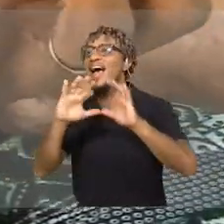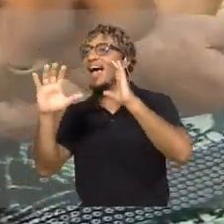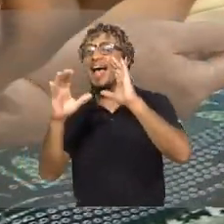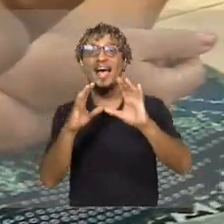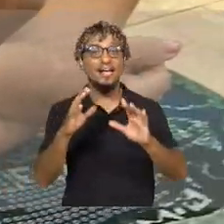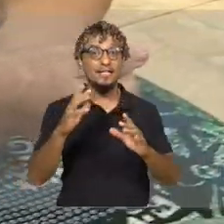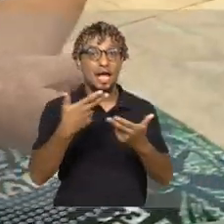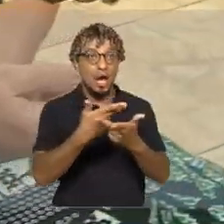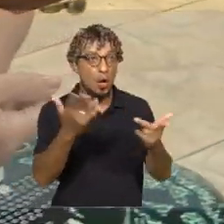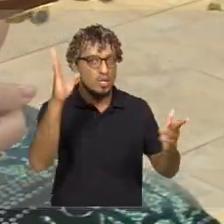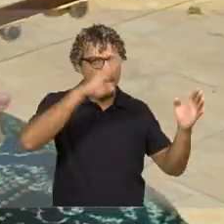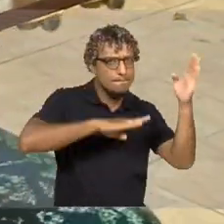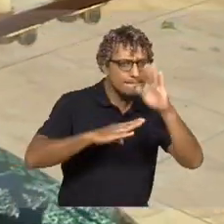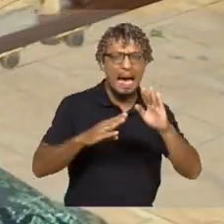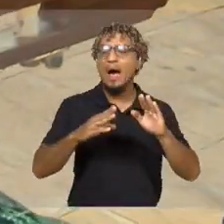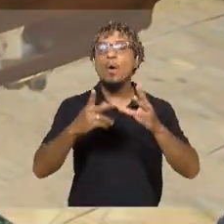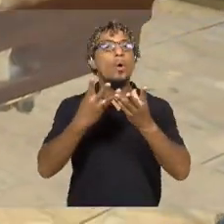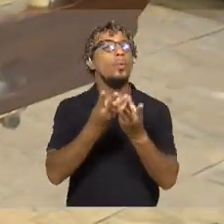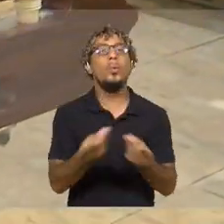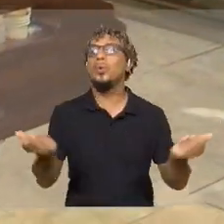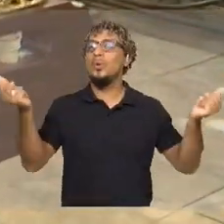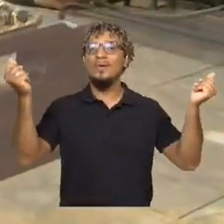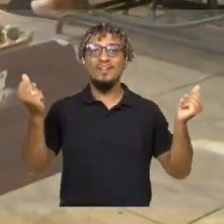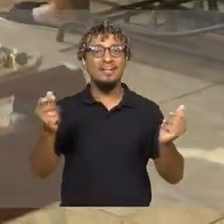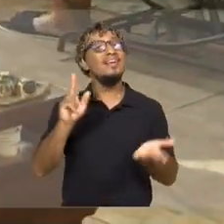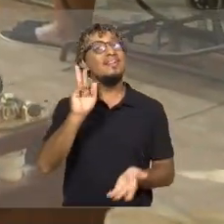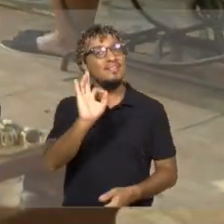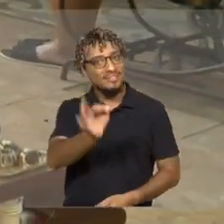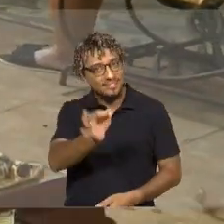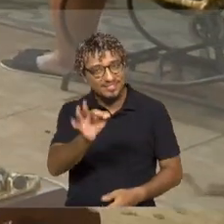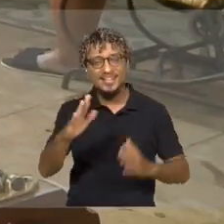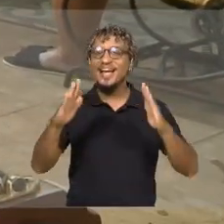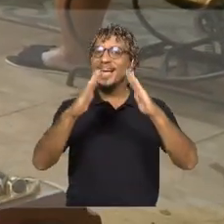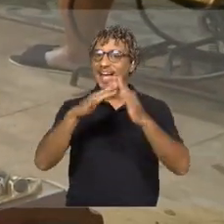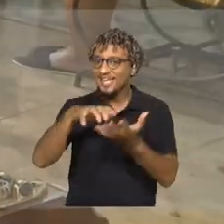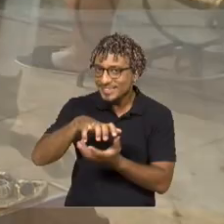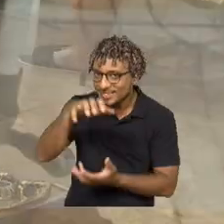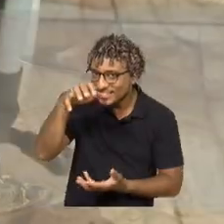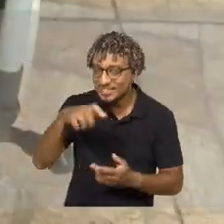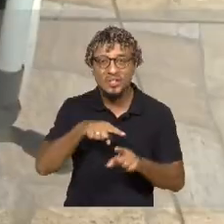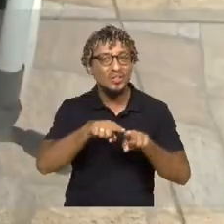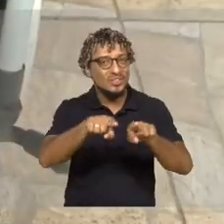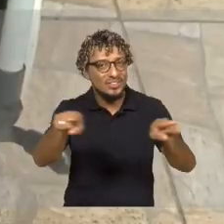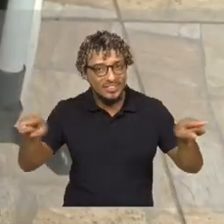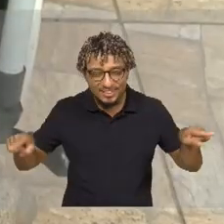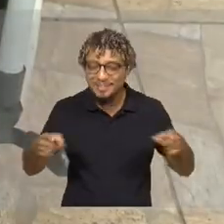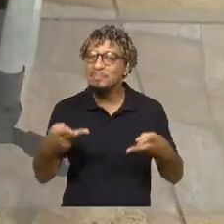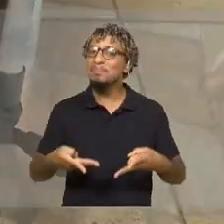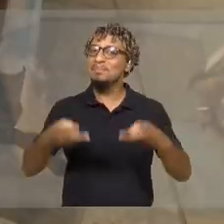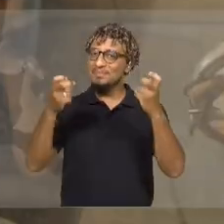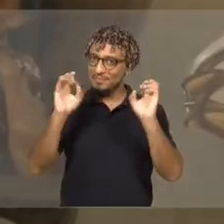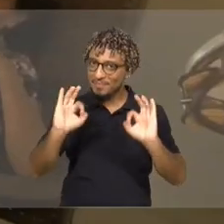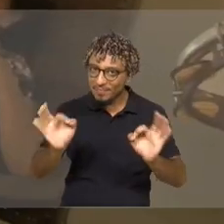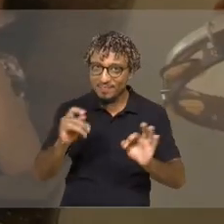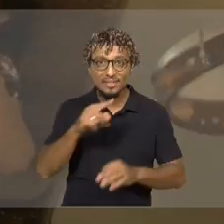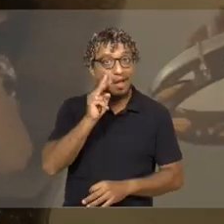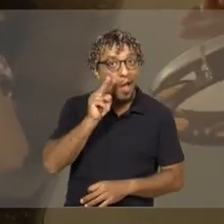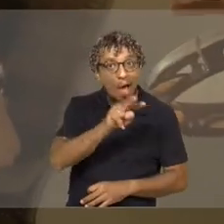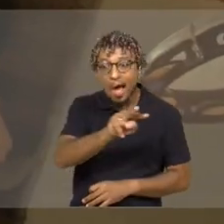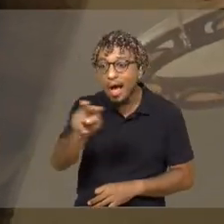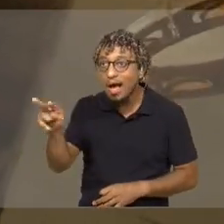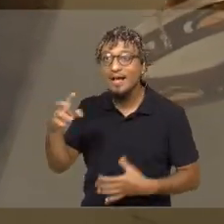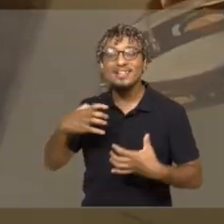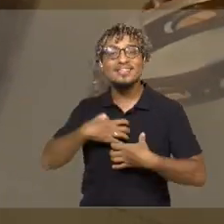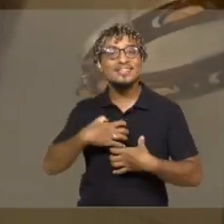parece que para a dona Ana e para os outros idosos que moram por aqui, esse ditado popular faz todo o sentido. Dá para ver que eles sentem no